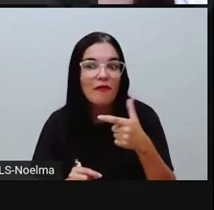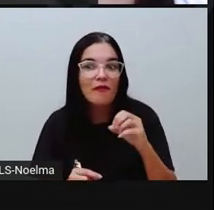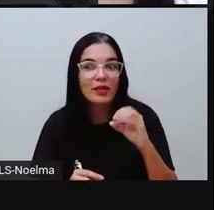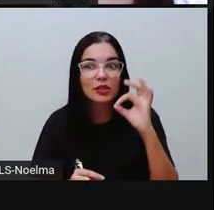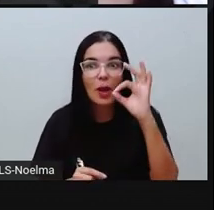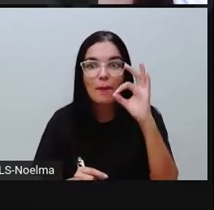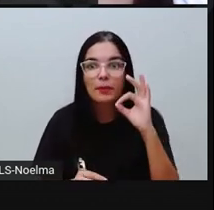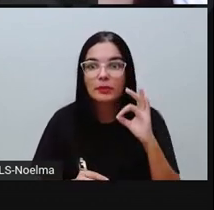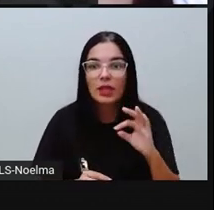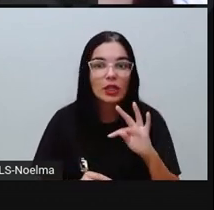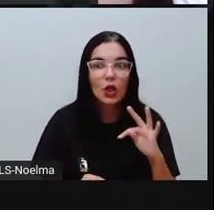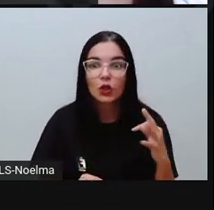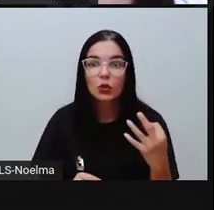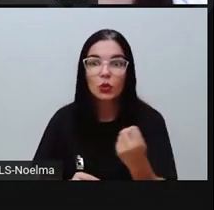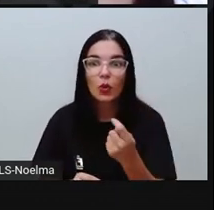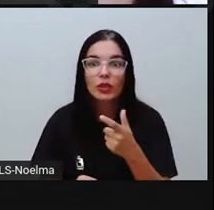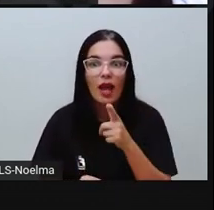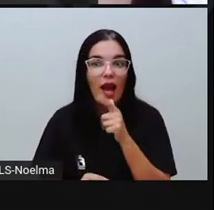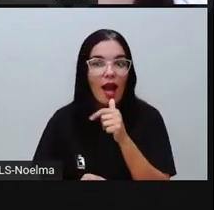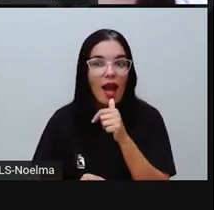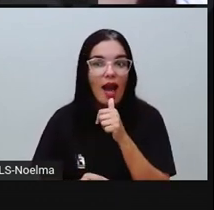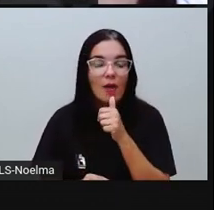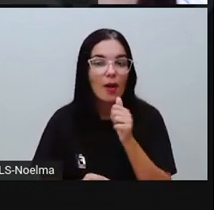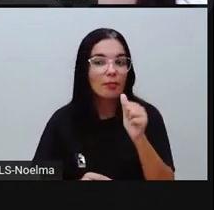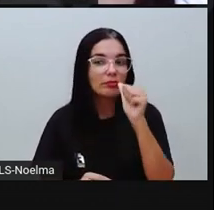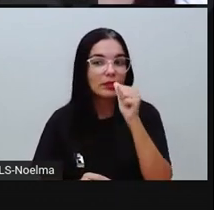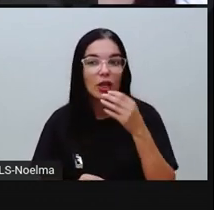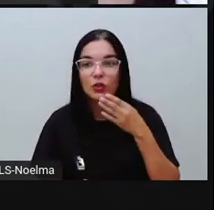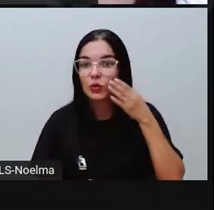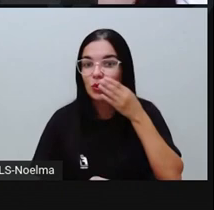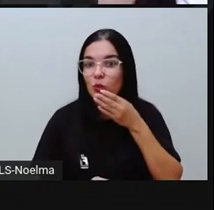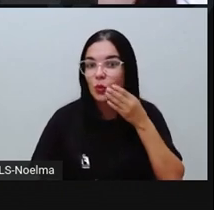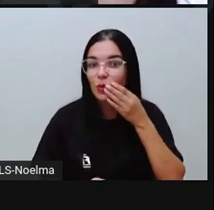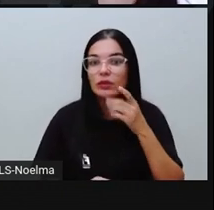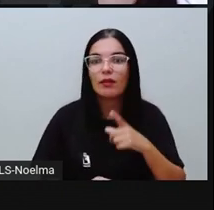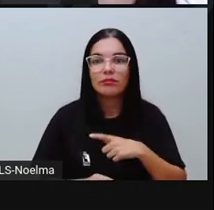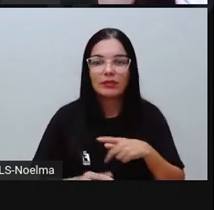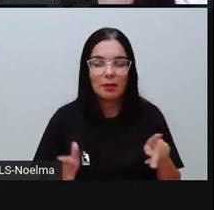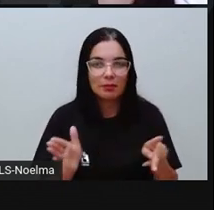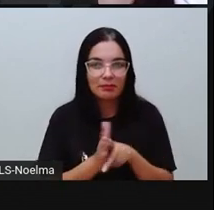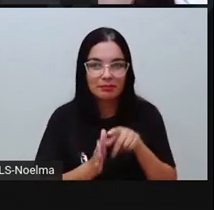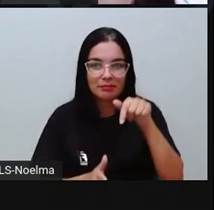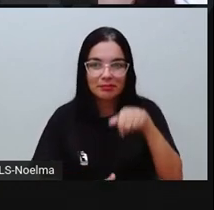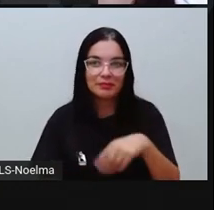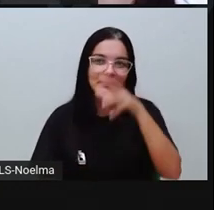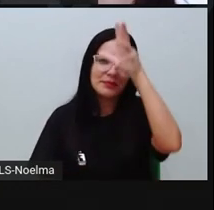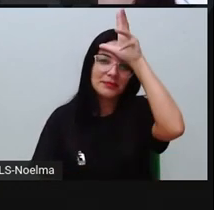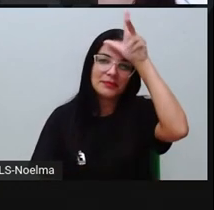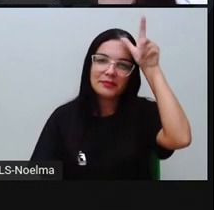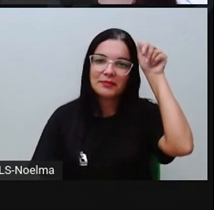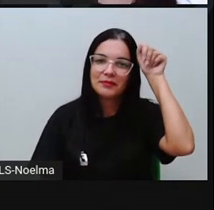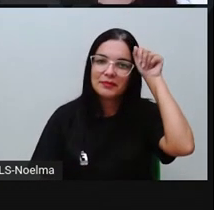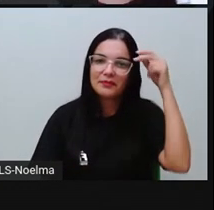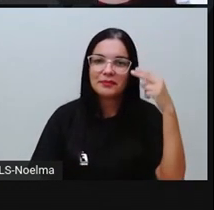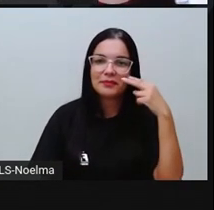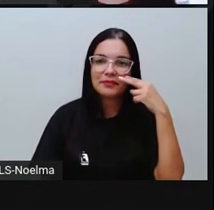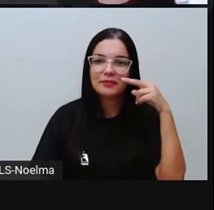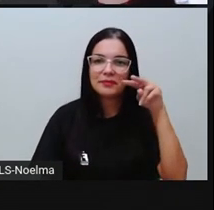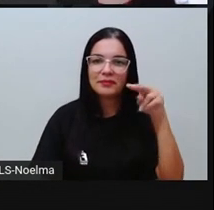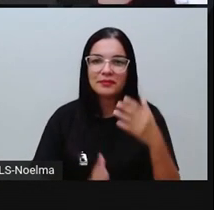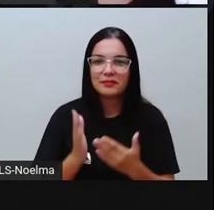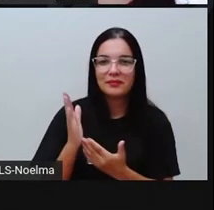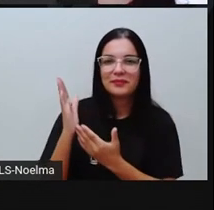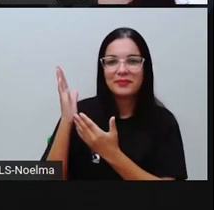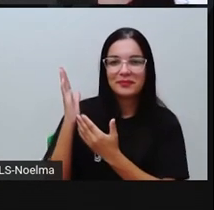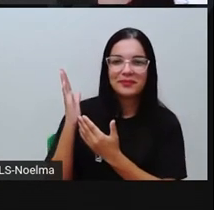de toda a água doce que tem no mundo está presente aí nos rios da Amazônia. E